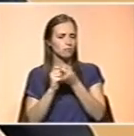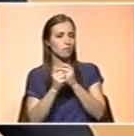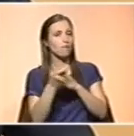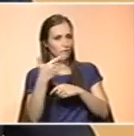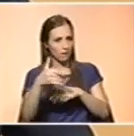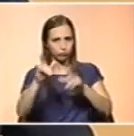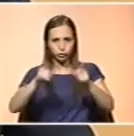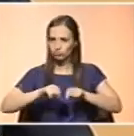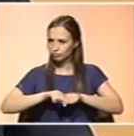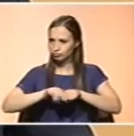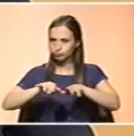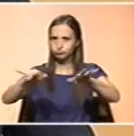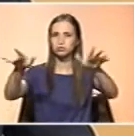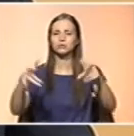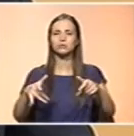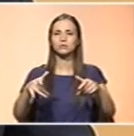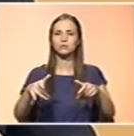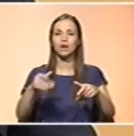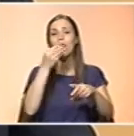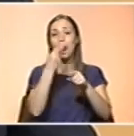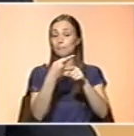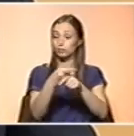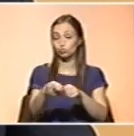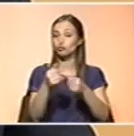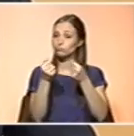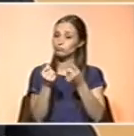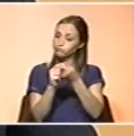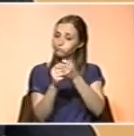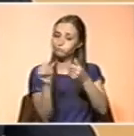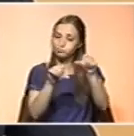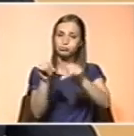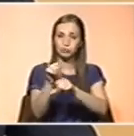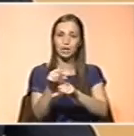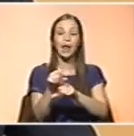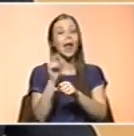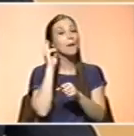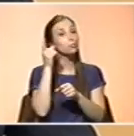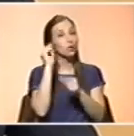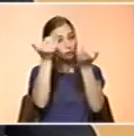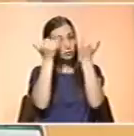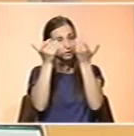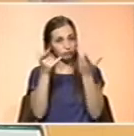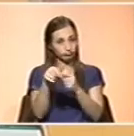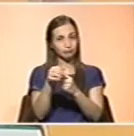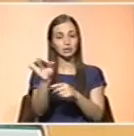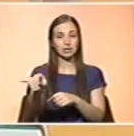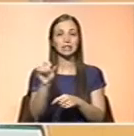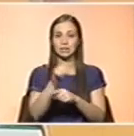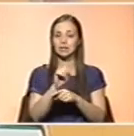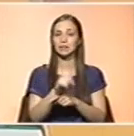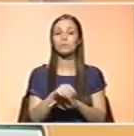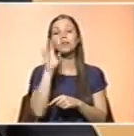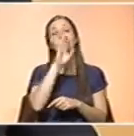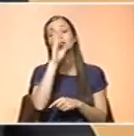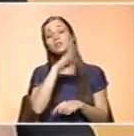sociedade. Este tipo de alimentos? Este tipo de alimentos, exatamente. E que é importante estarem informados sobre eles também. ainda. exato, exato. E se